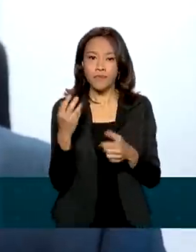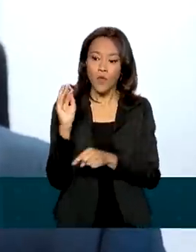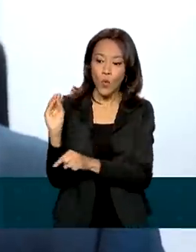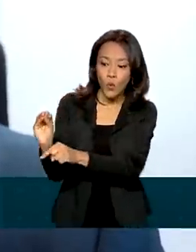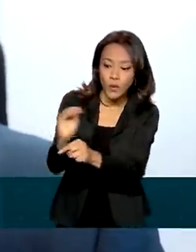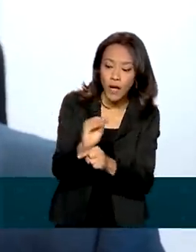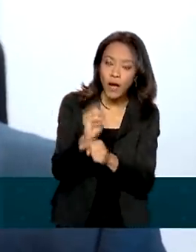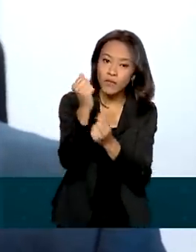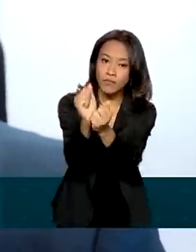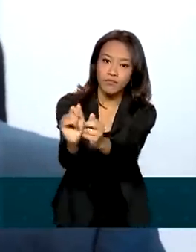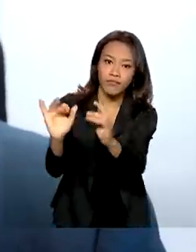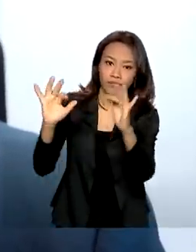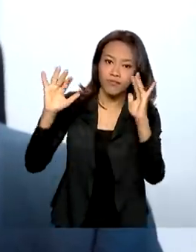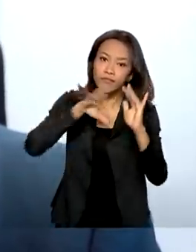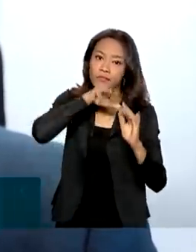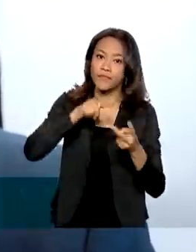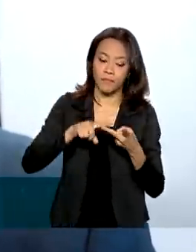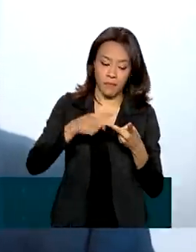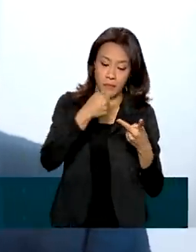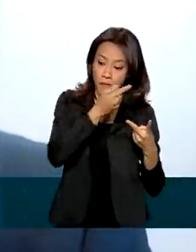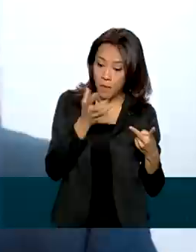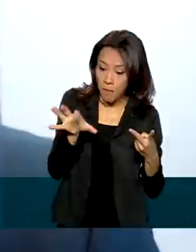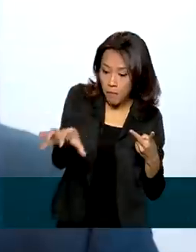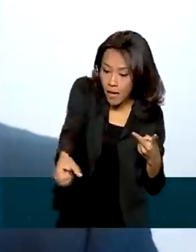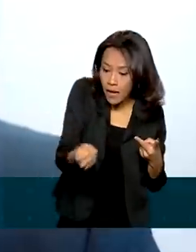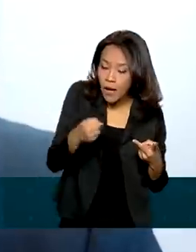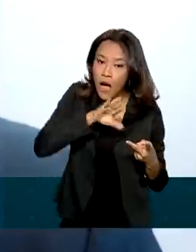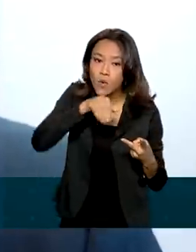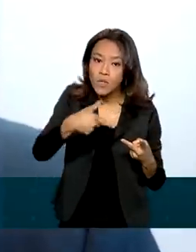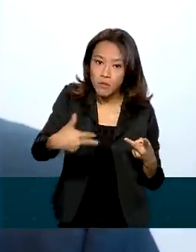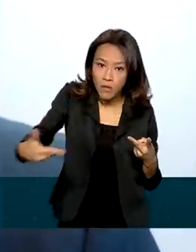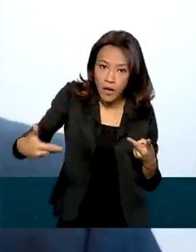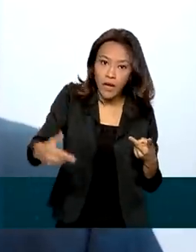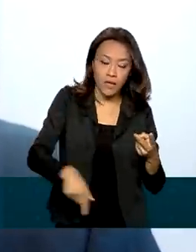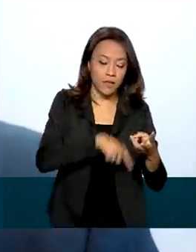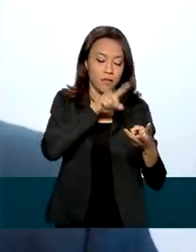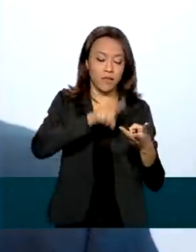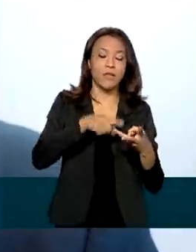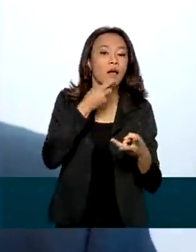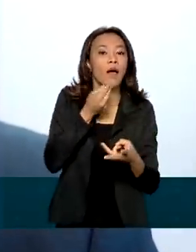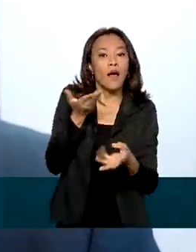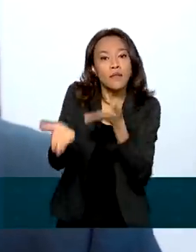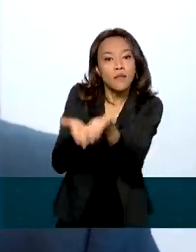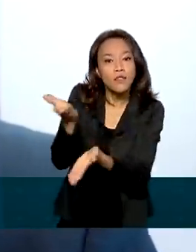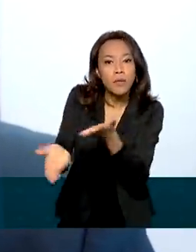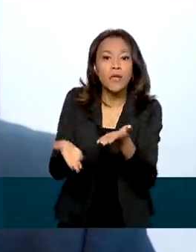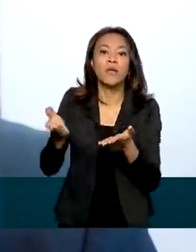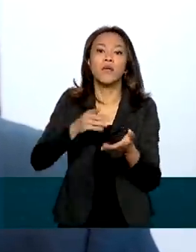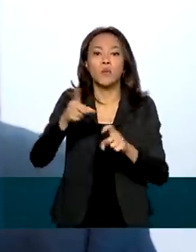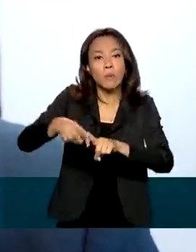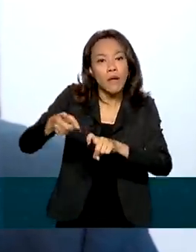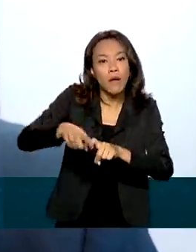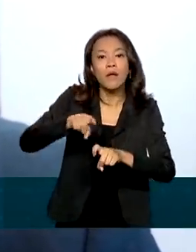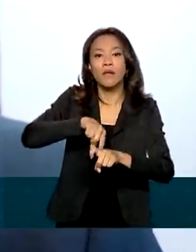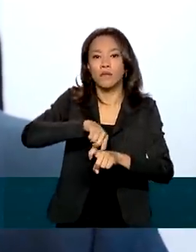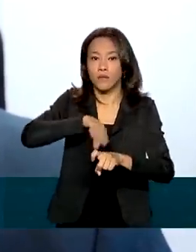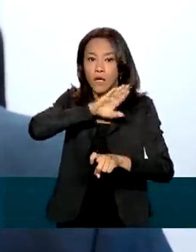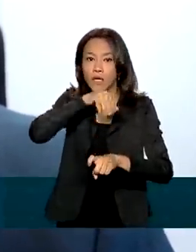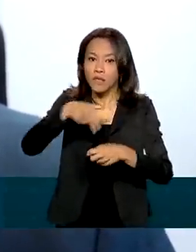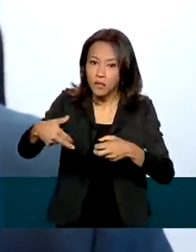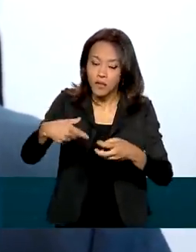silvestre, ações de resgate, propriamente dito, ações de atendimento médico veterinário emergencial,